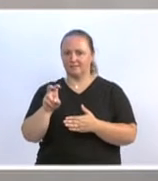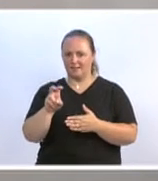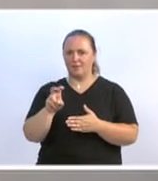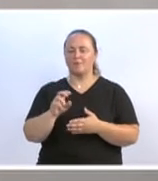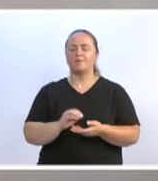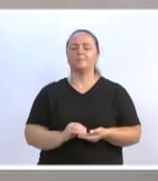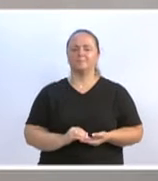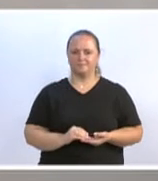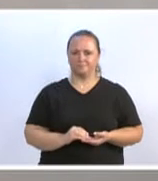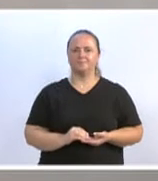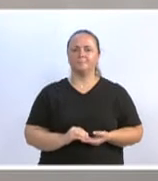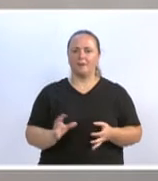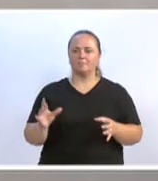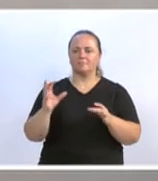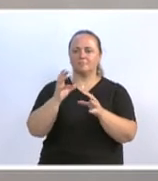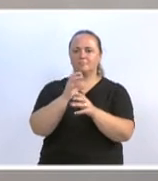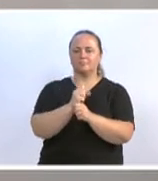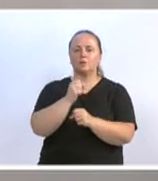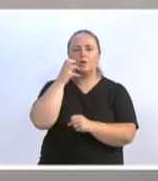à APPM.